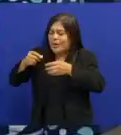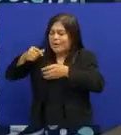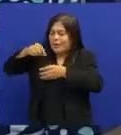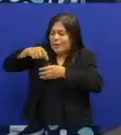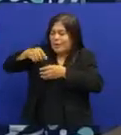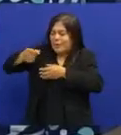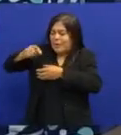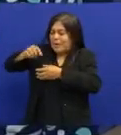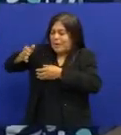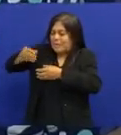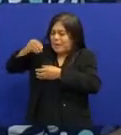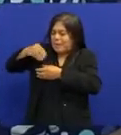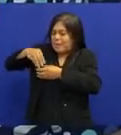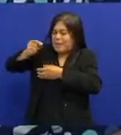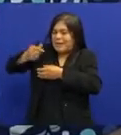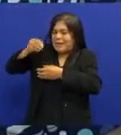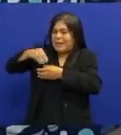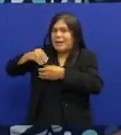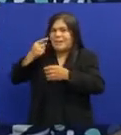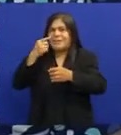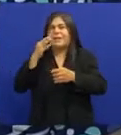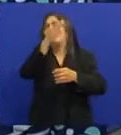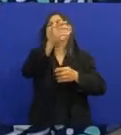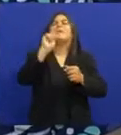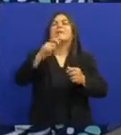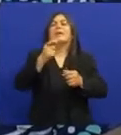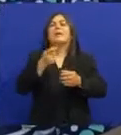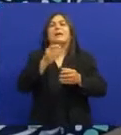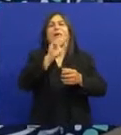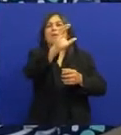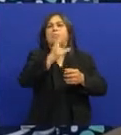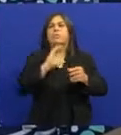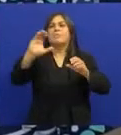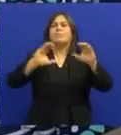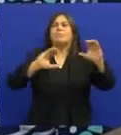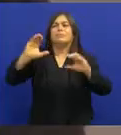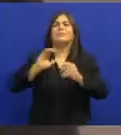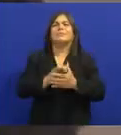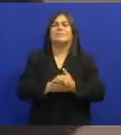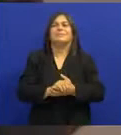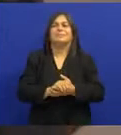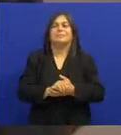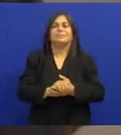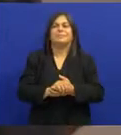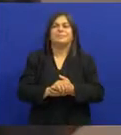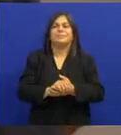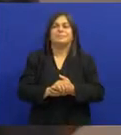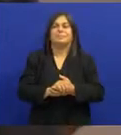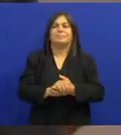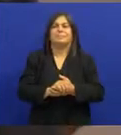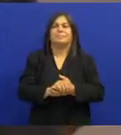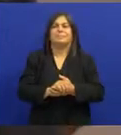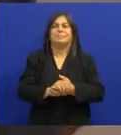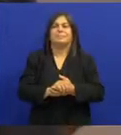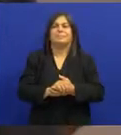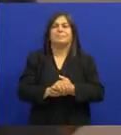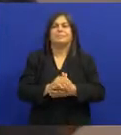Na ordem dos músicos Pra aquele lado de lá Pra ver se tinha Algum dinheirinho pra ele Mas Caetano e Gil